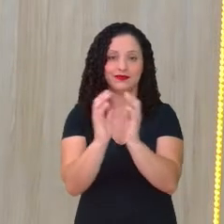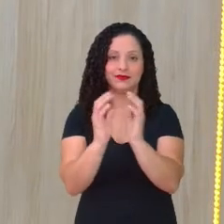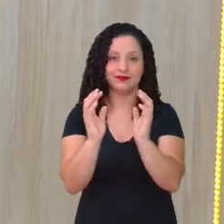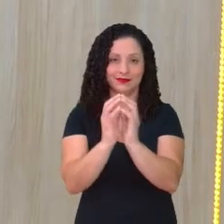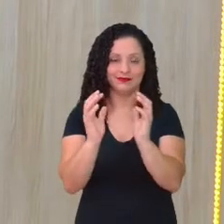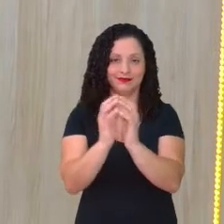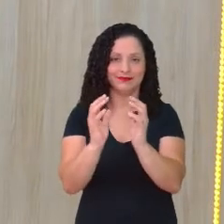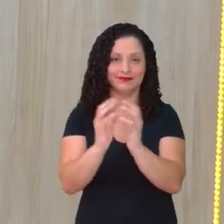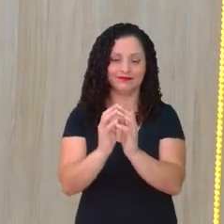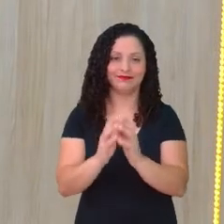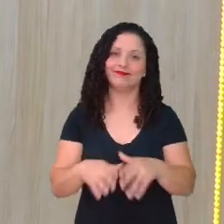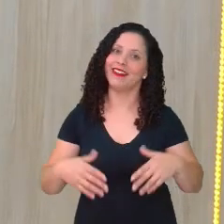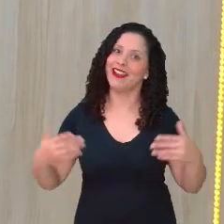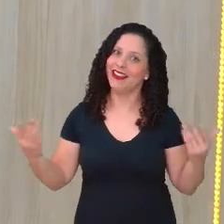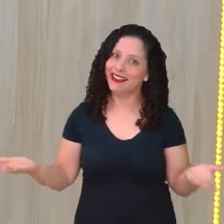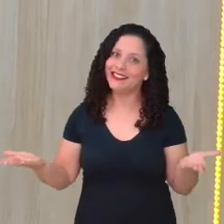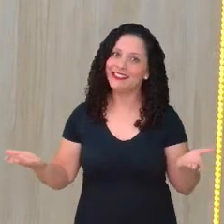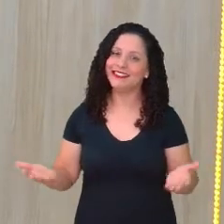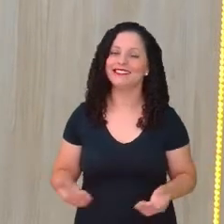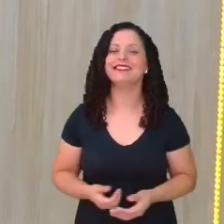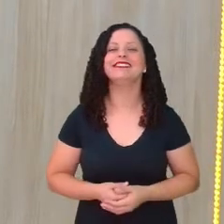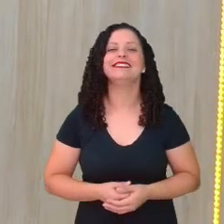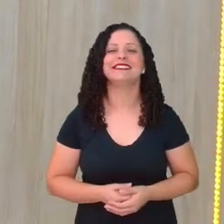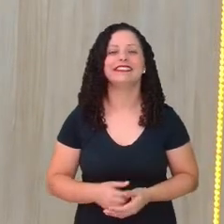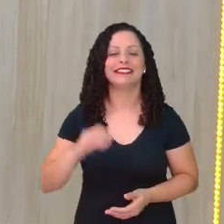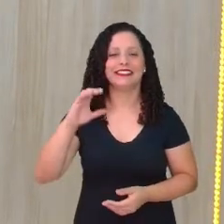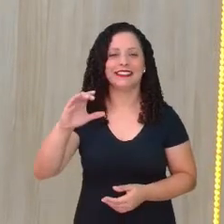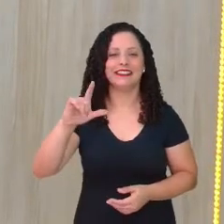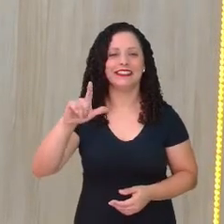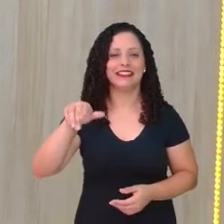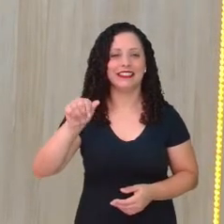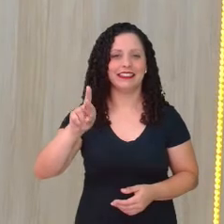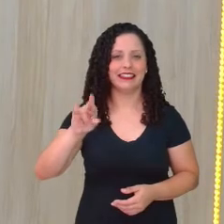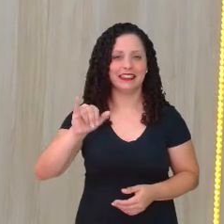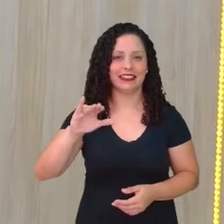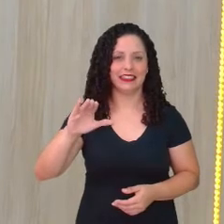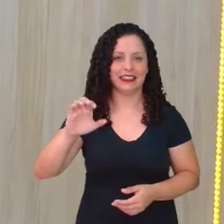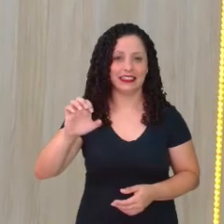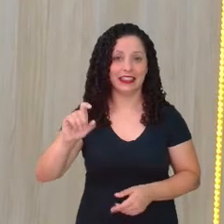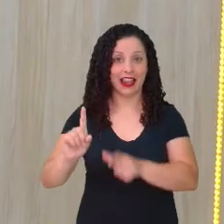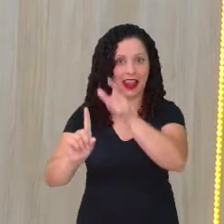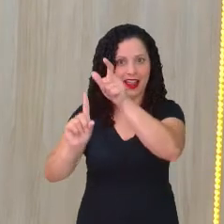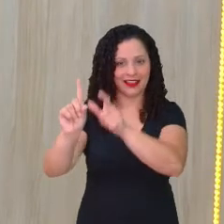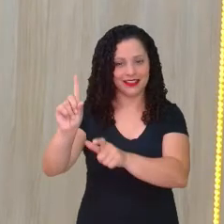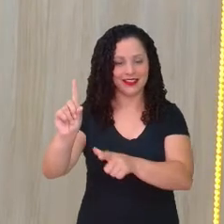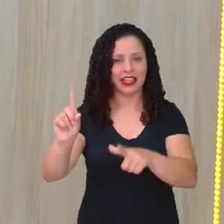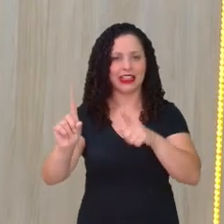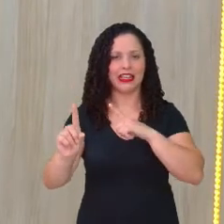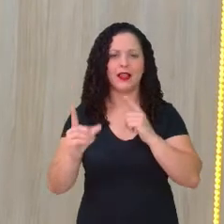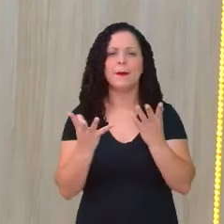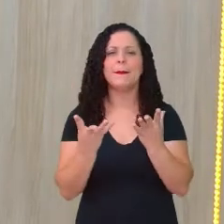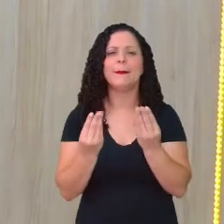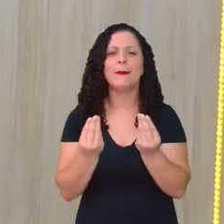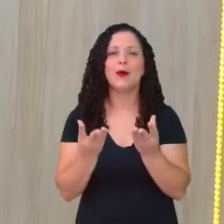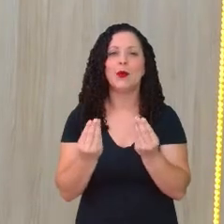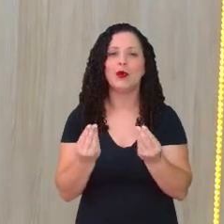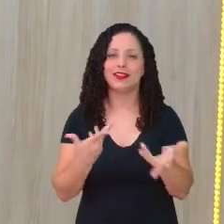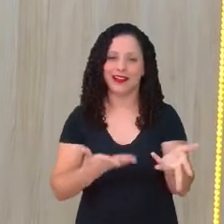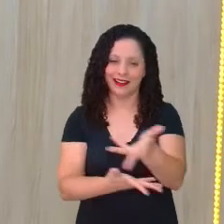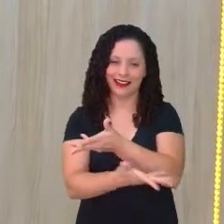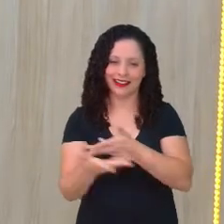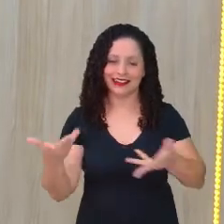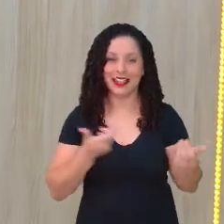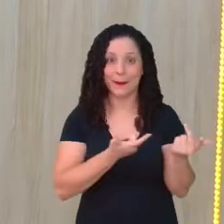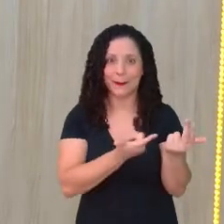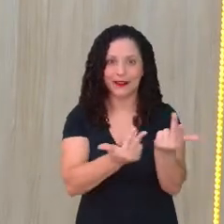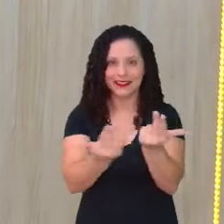Então, é isso, minha gente. Clarice tem um pouquinho, não é? Ou muito em comum conosco.